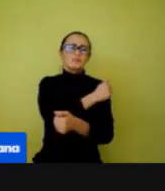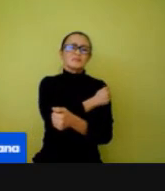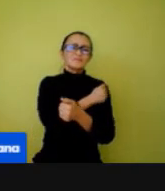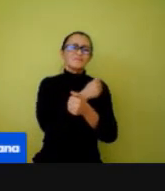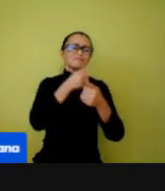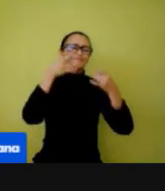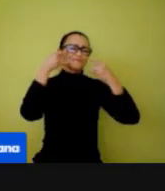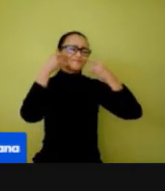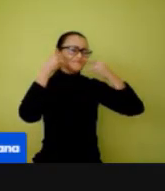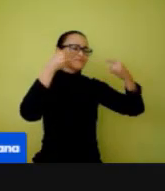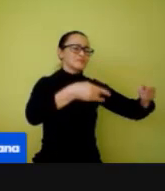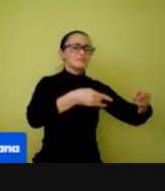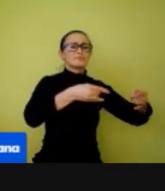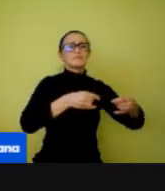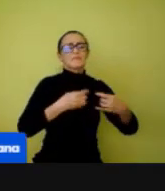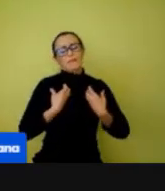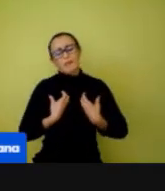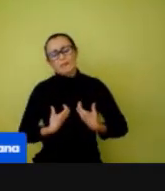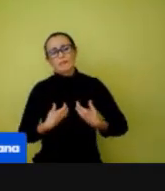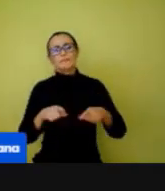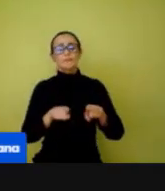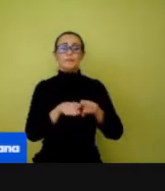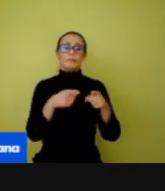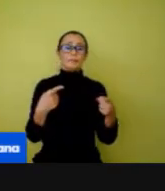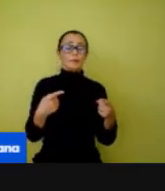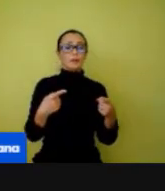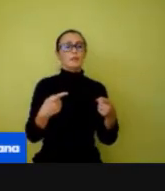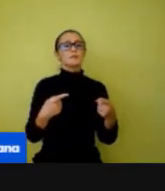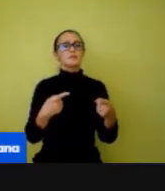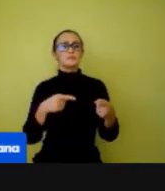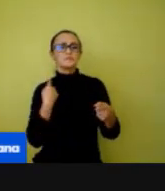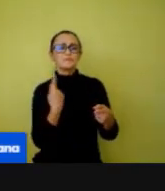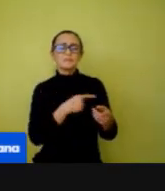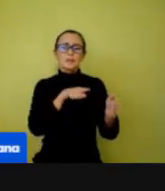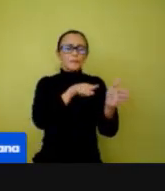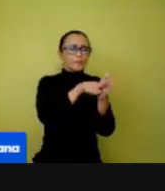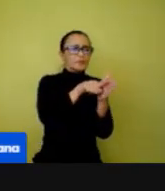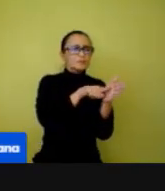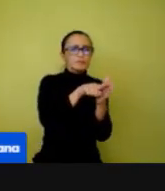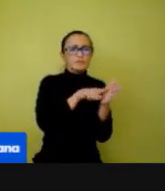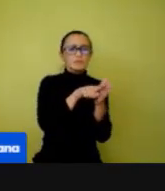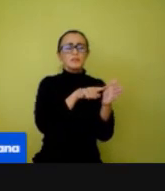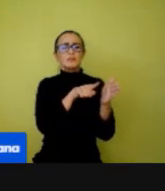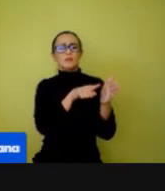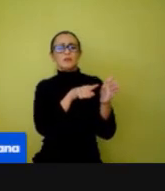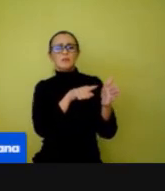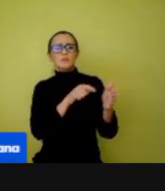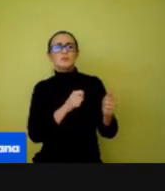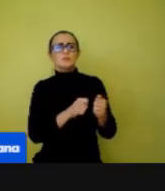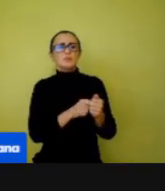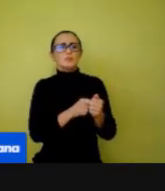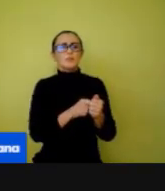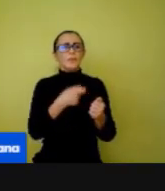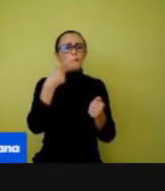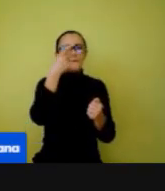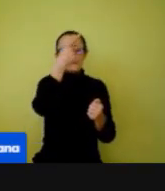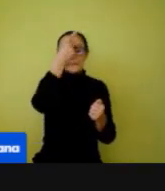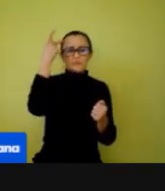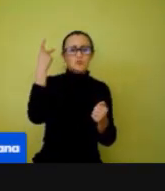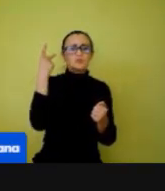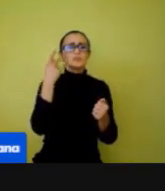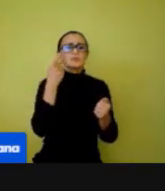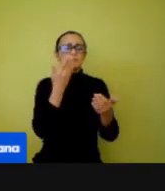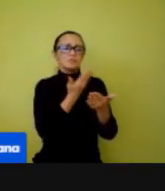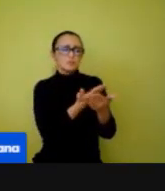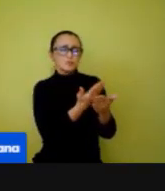cansado, mas nós já pesquisamos, entramos em contato com estudiosos, pesquisadores, médicos,